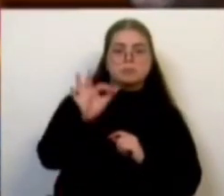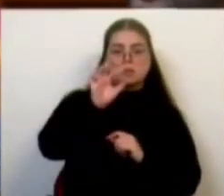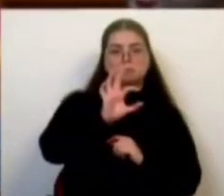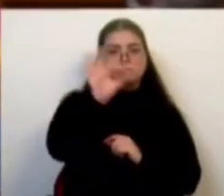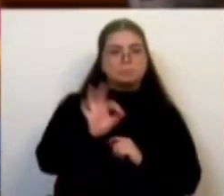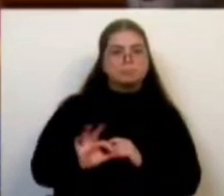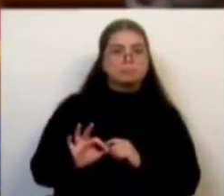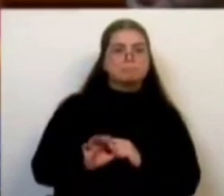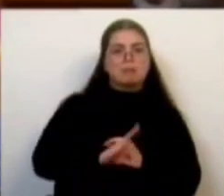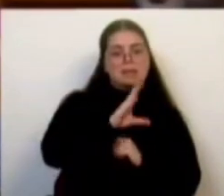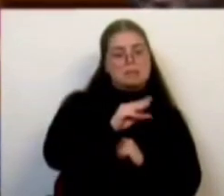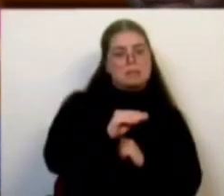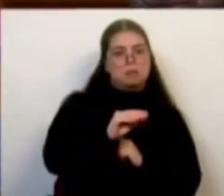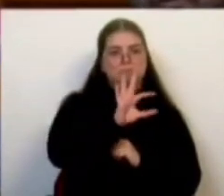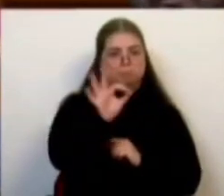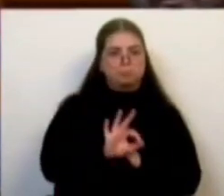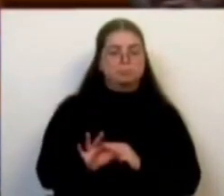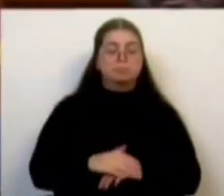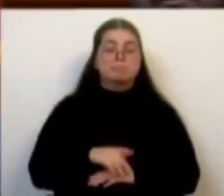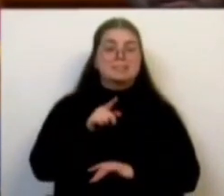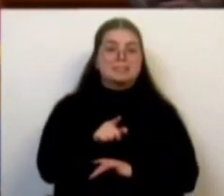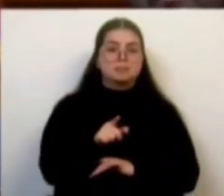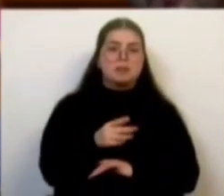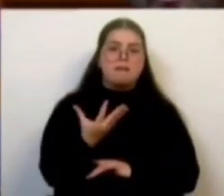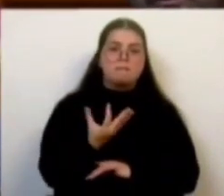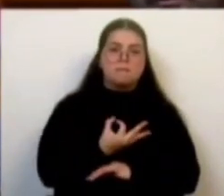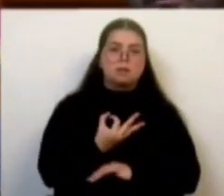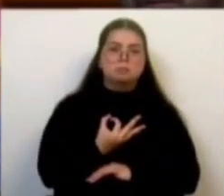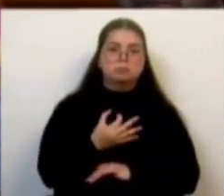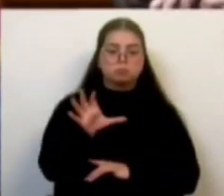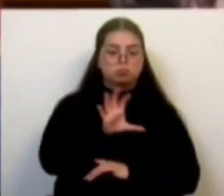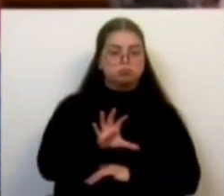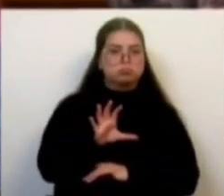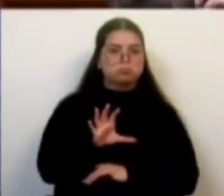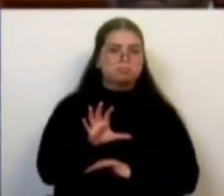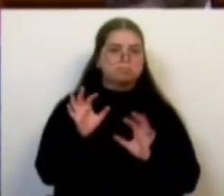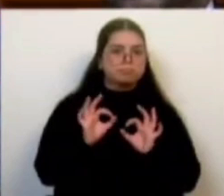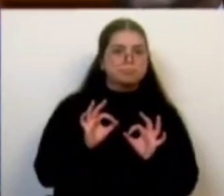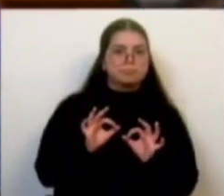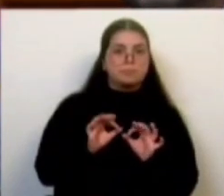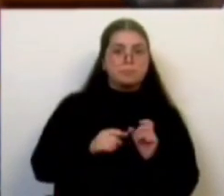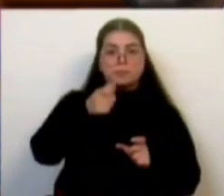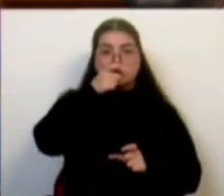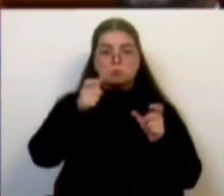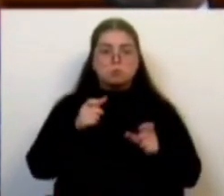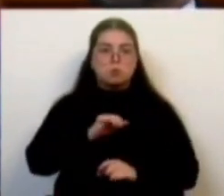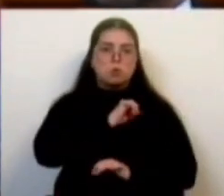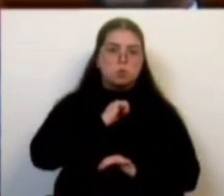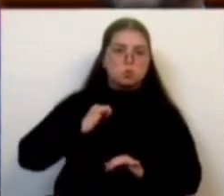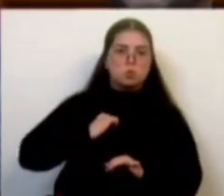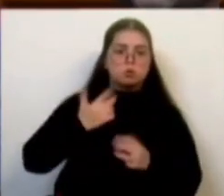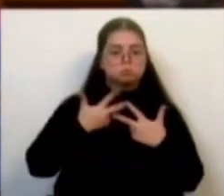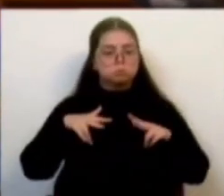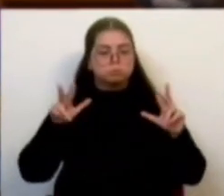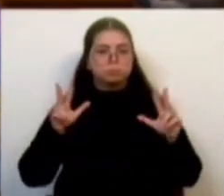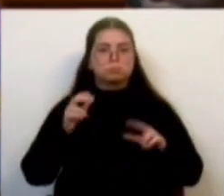opção é essa que visa incentivar de forma imediata todos os proprietários que disponibilizem as suas unidades de